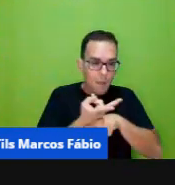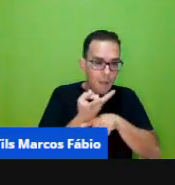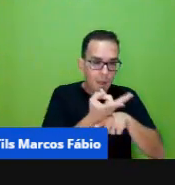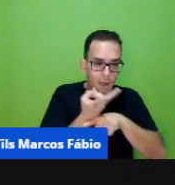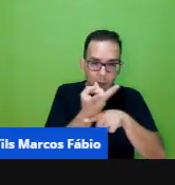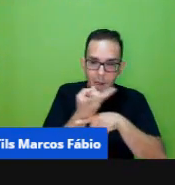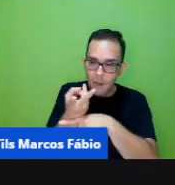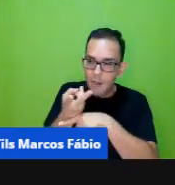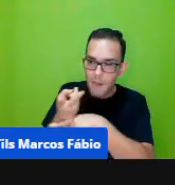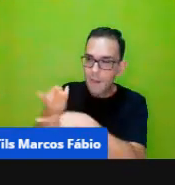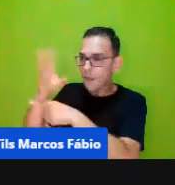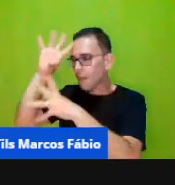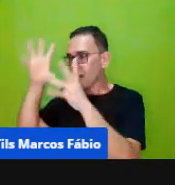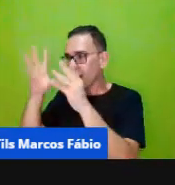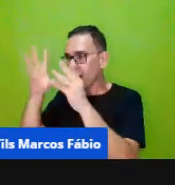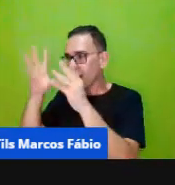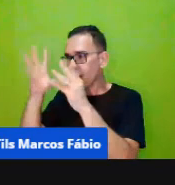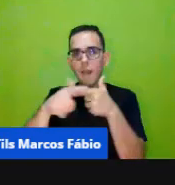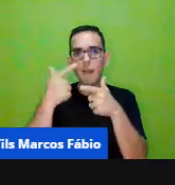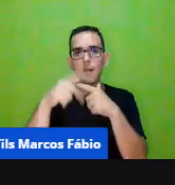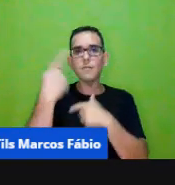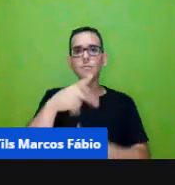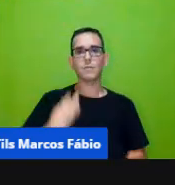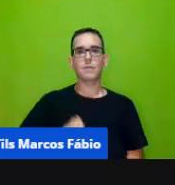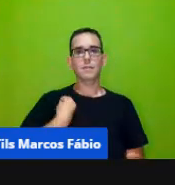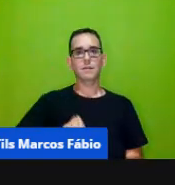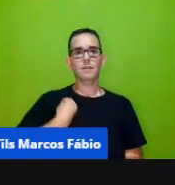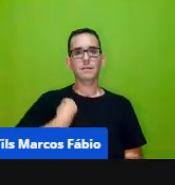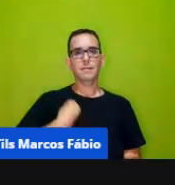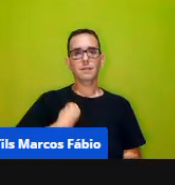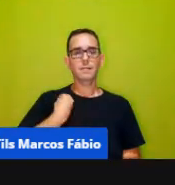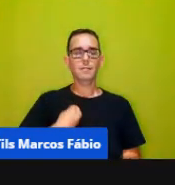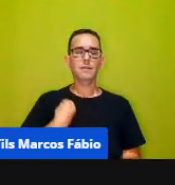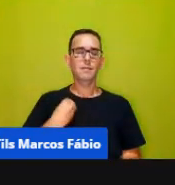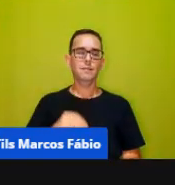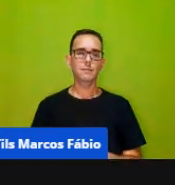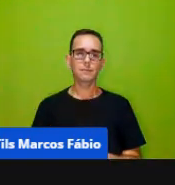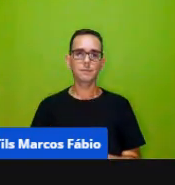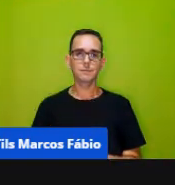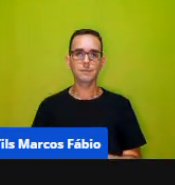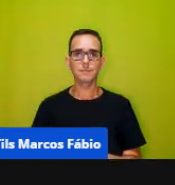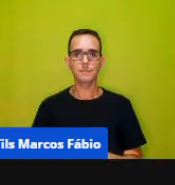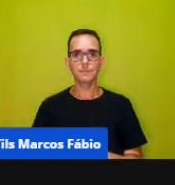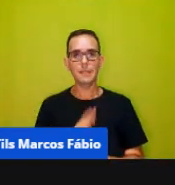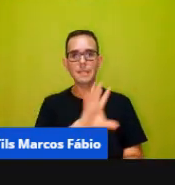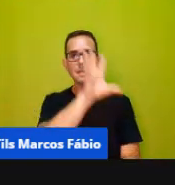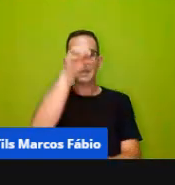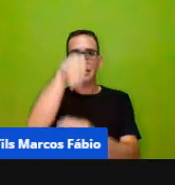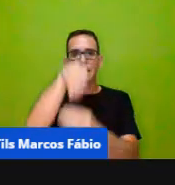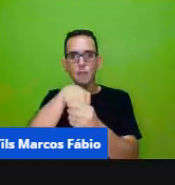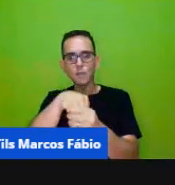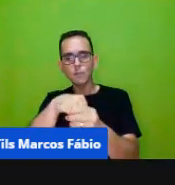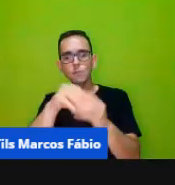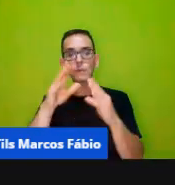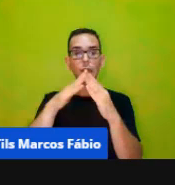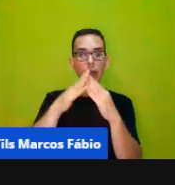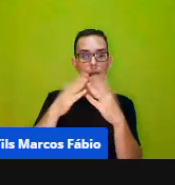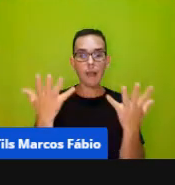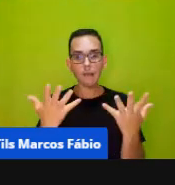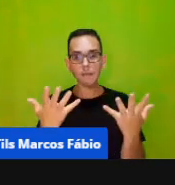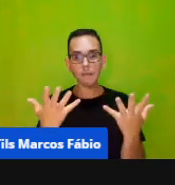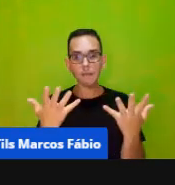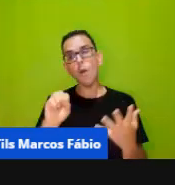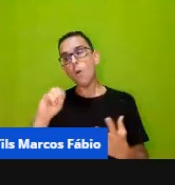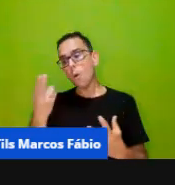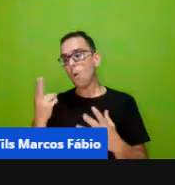resolver os problemas da sua vida no cotidiano, né, seja em casa ou seja na